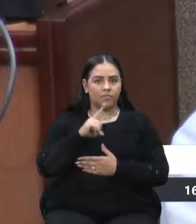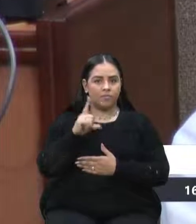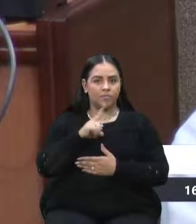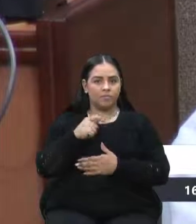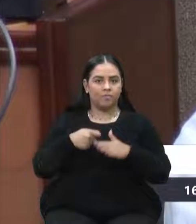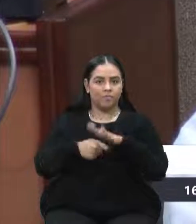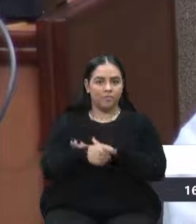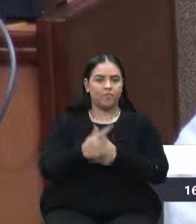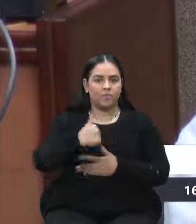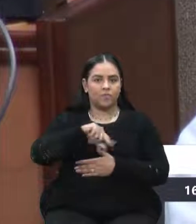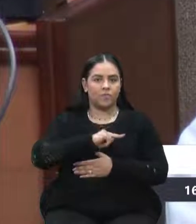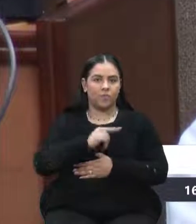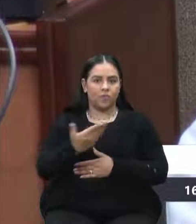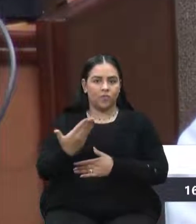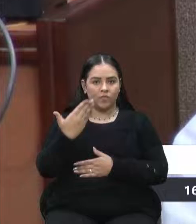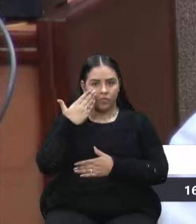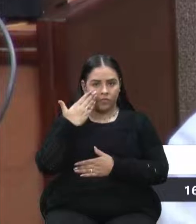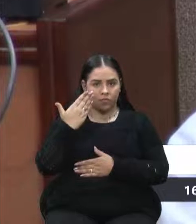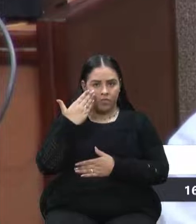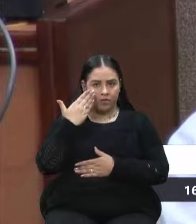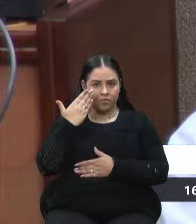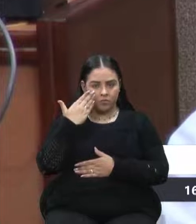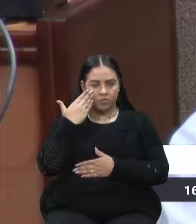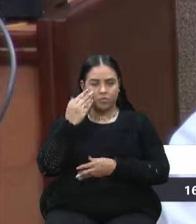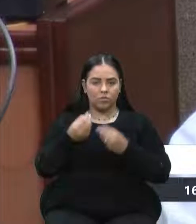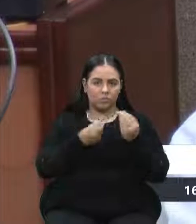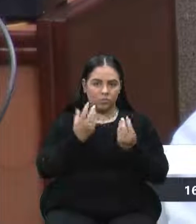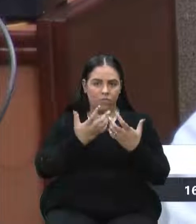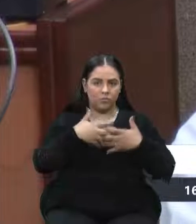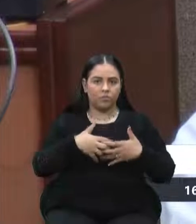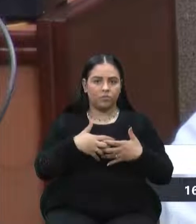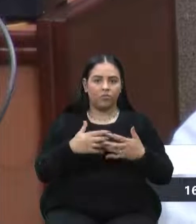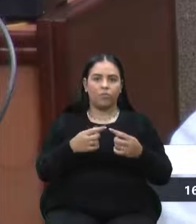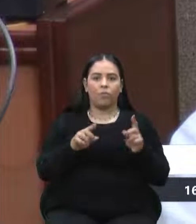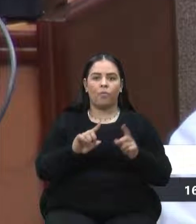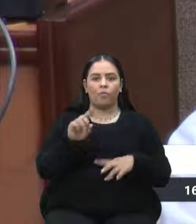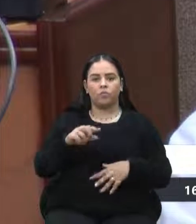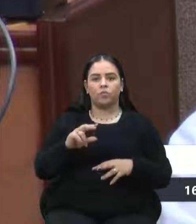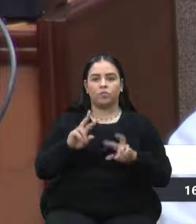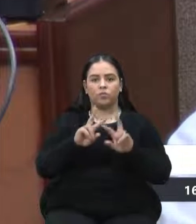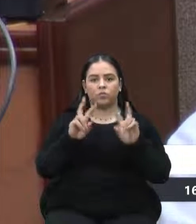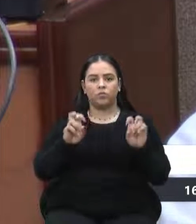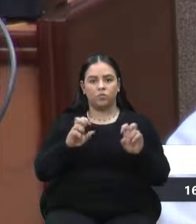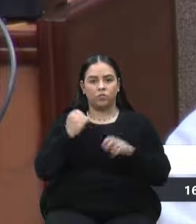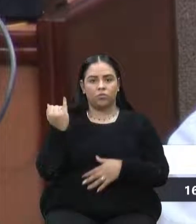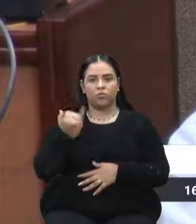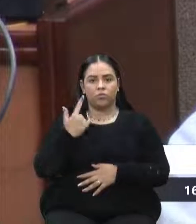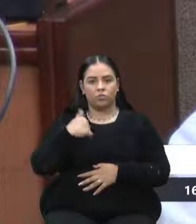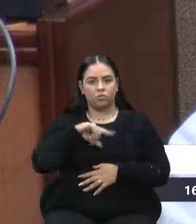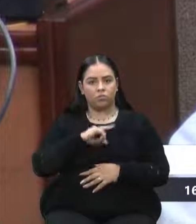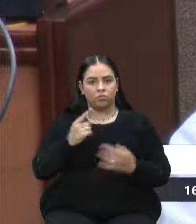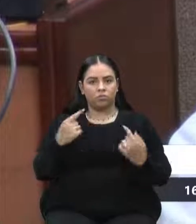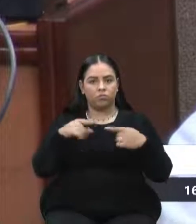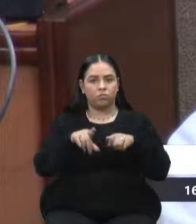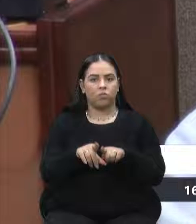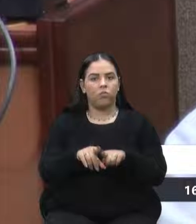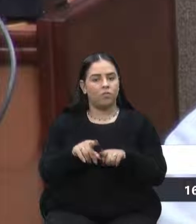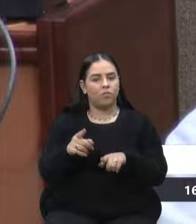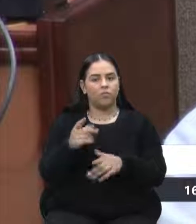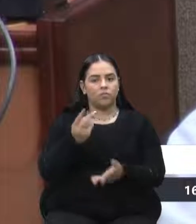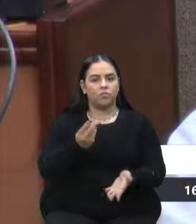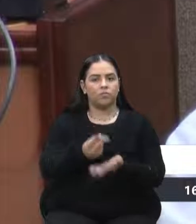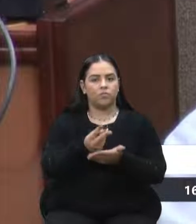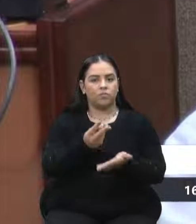gente saiba de como estão essas tratativas e tudo mais. Mas assunto extremamente importante, a gente é parceiro para seguir trabalhando,